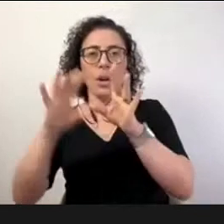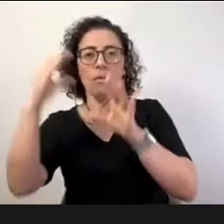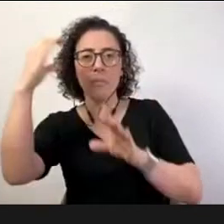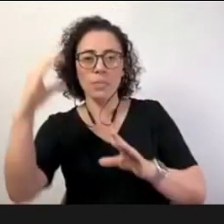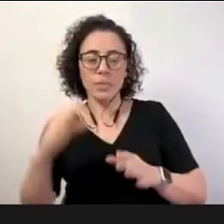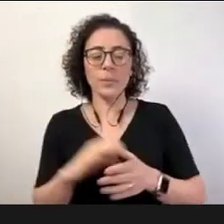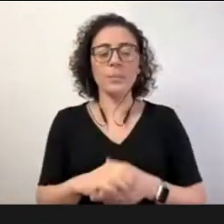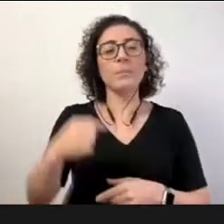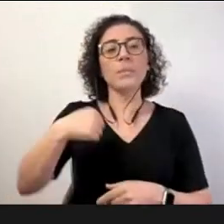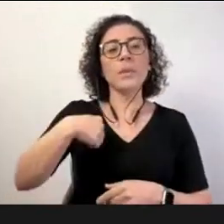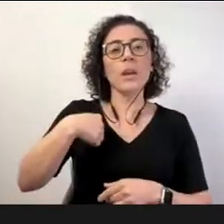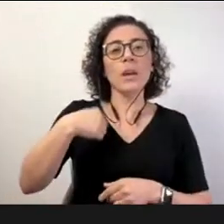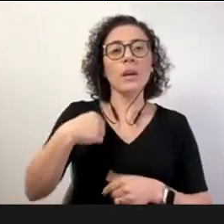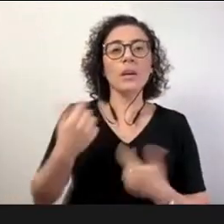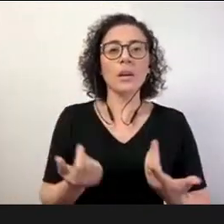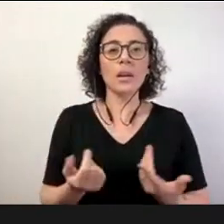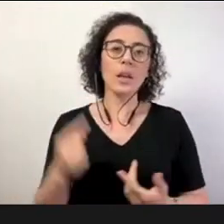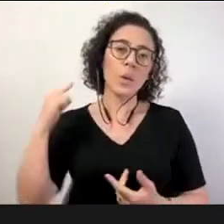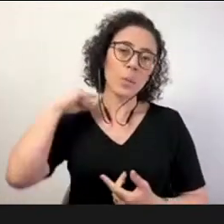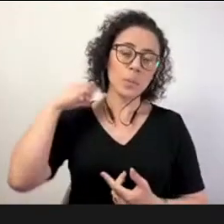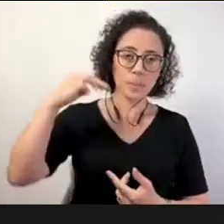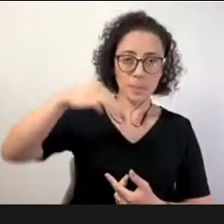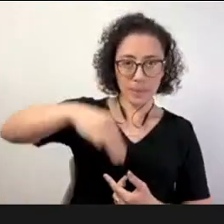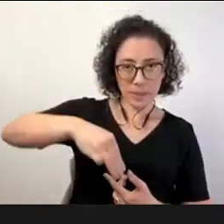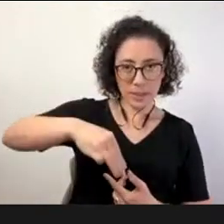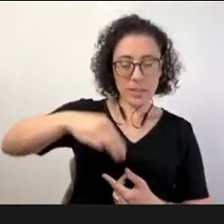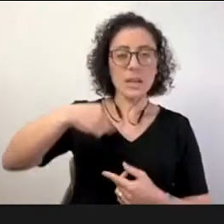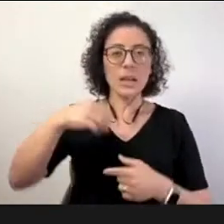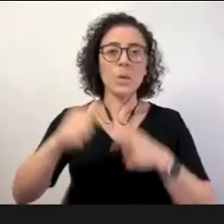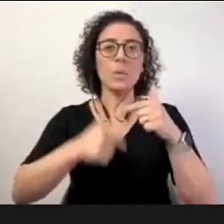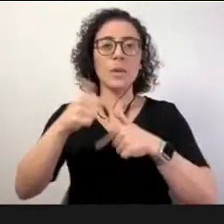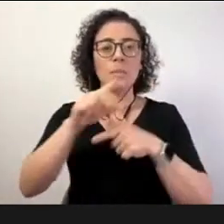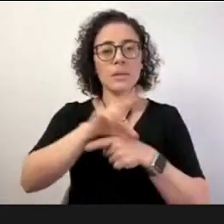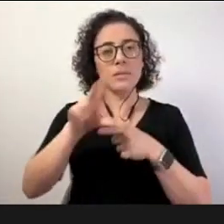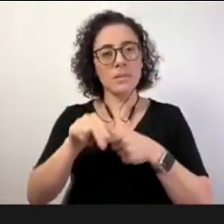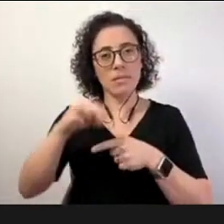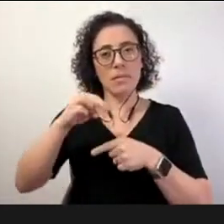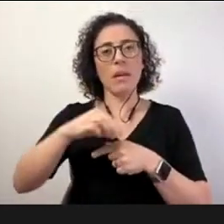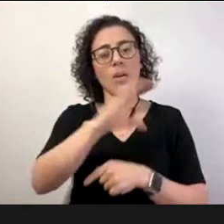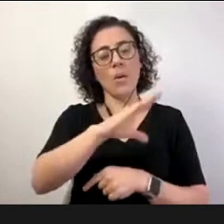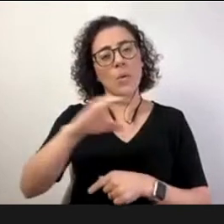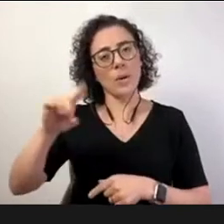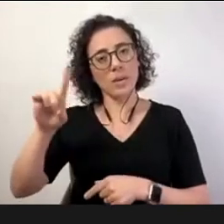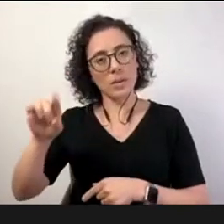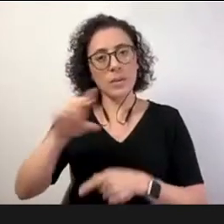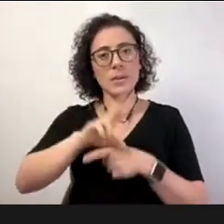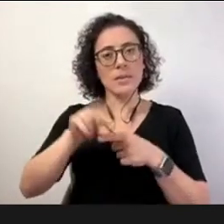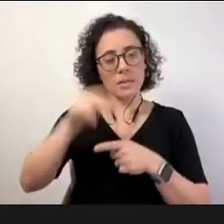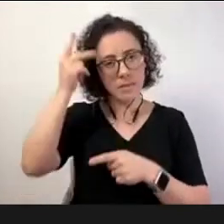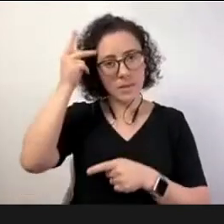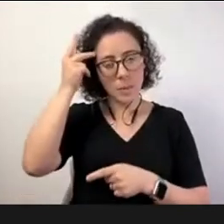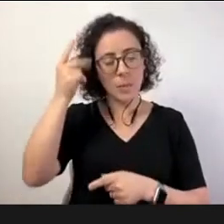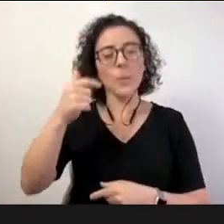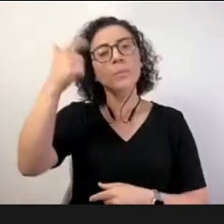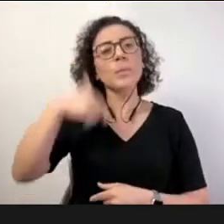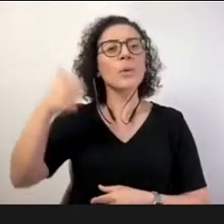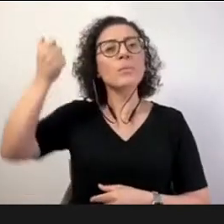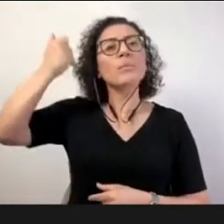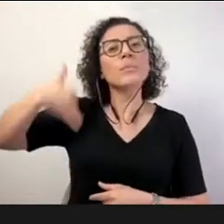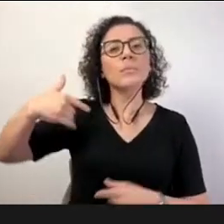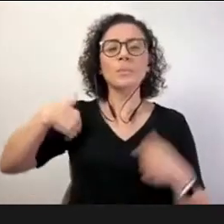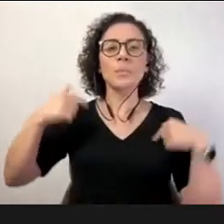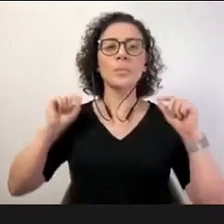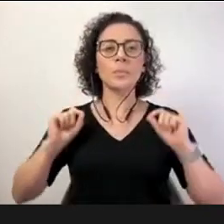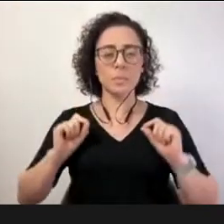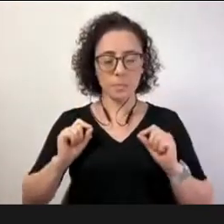educação, coordenadora educacional do SENAC São Paulo e mediarei essa mesa. A minha audiodescrição. Eu sou uma